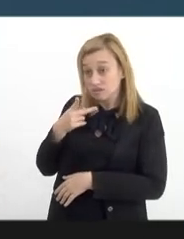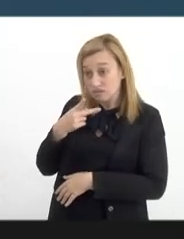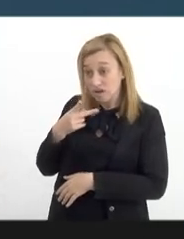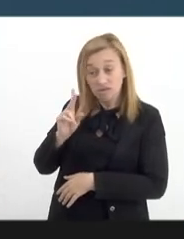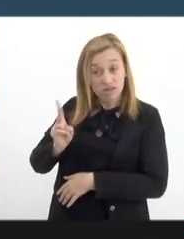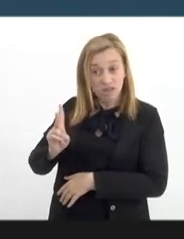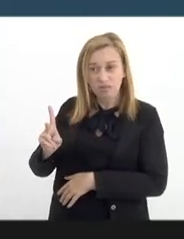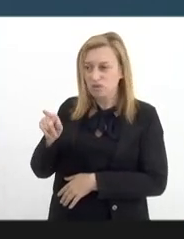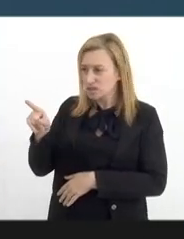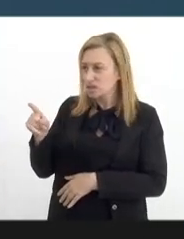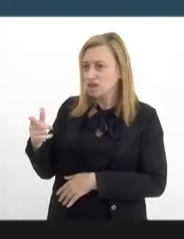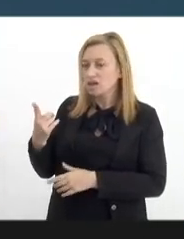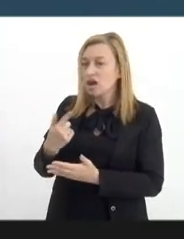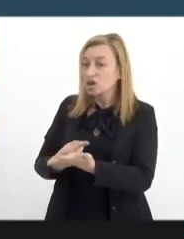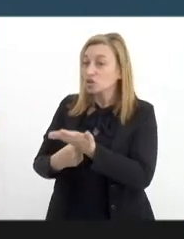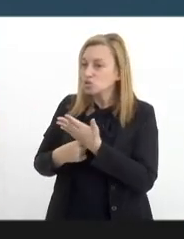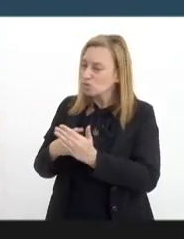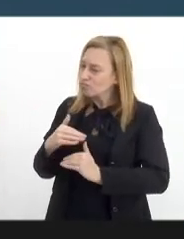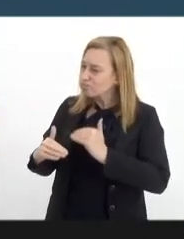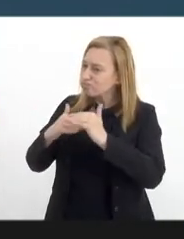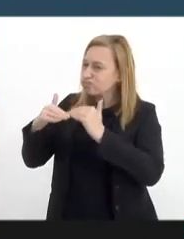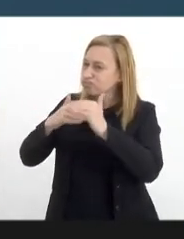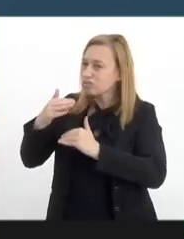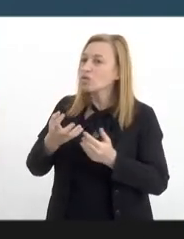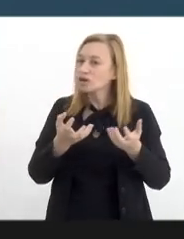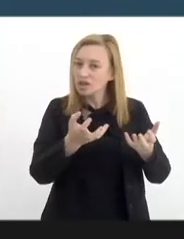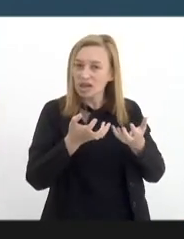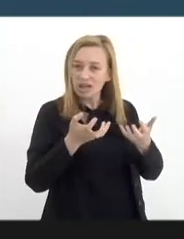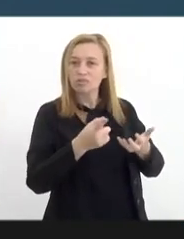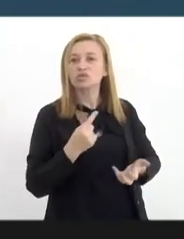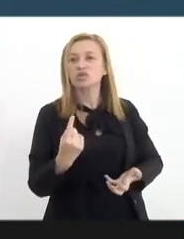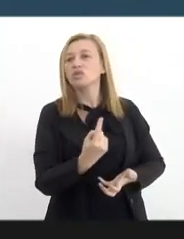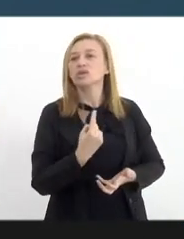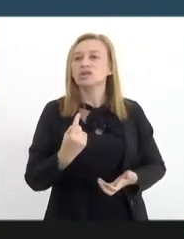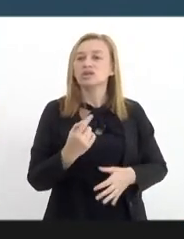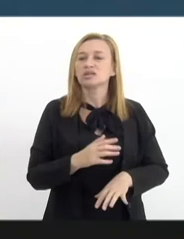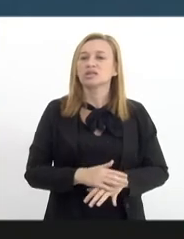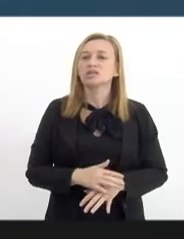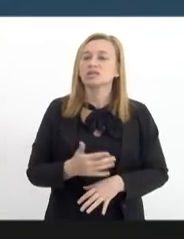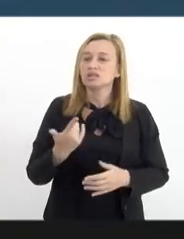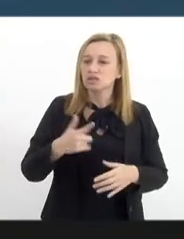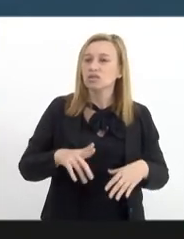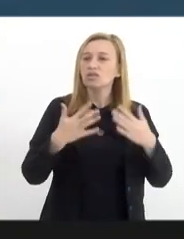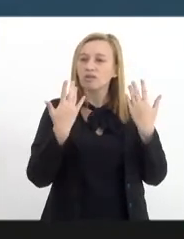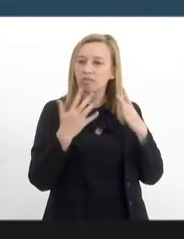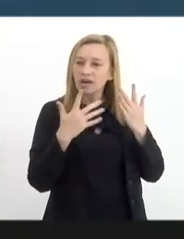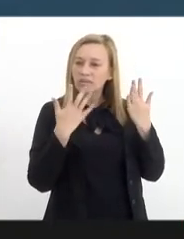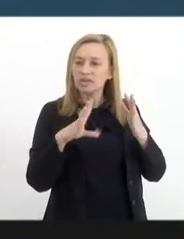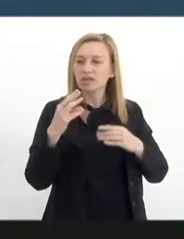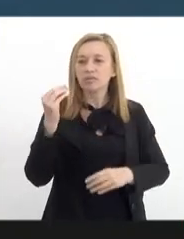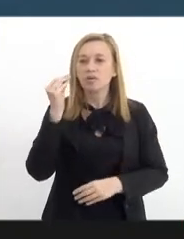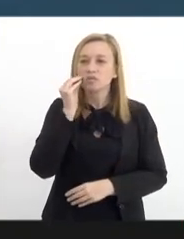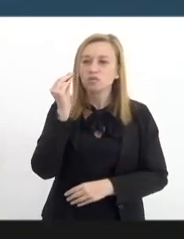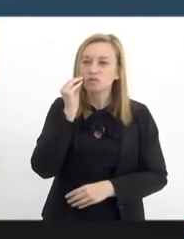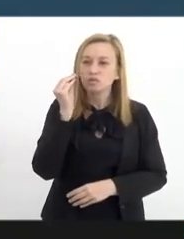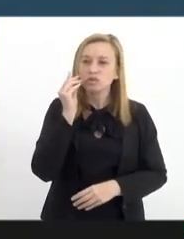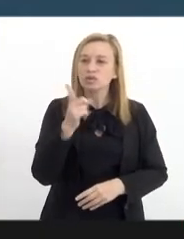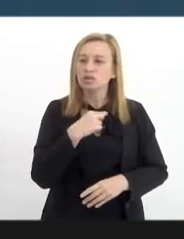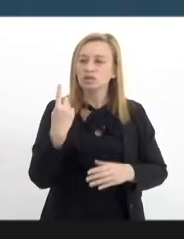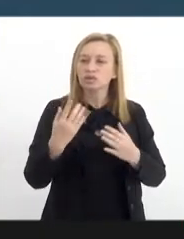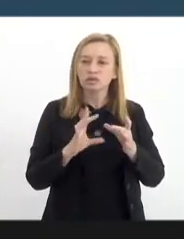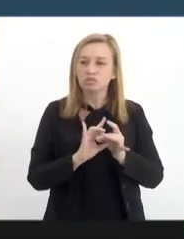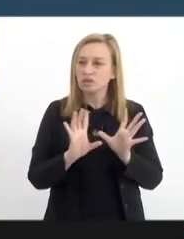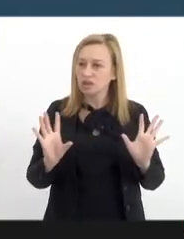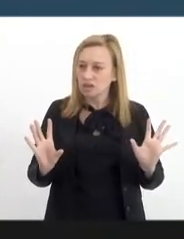nos ajudou a vencer e é isso que a gente quer. Eu quero mais uma vez parabenizar, agradecer a oportunidade, estamos abertos